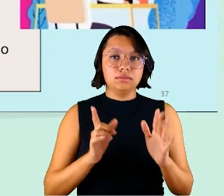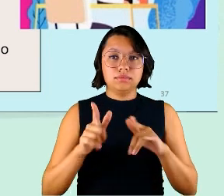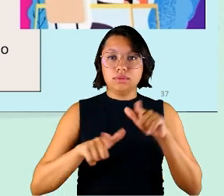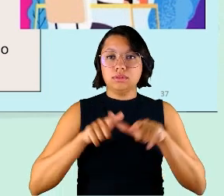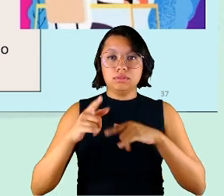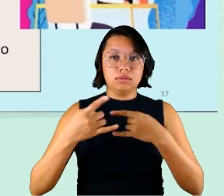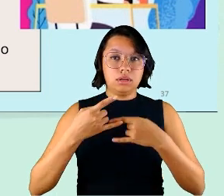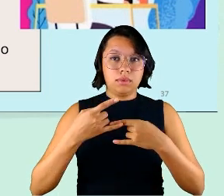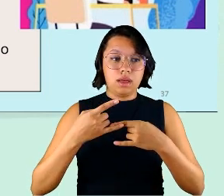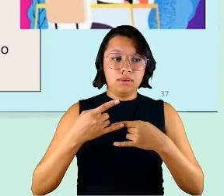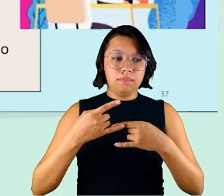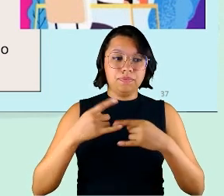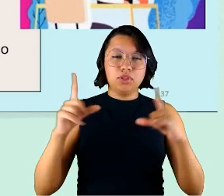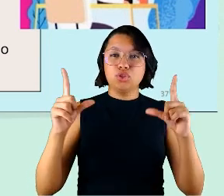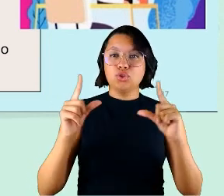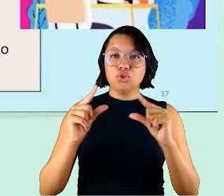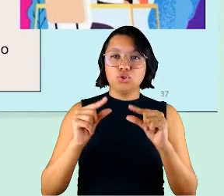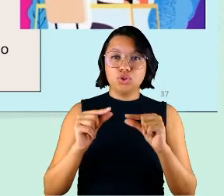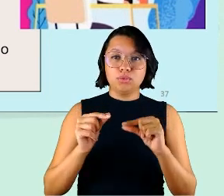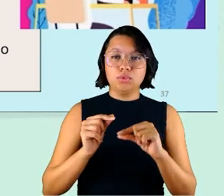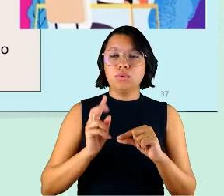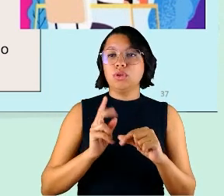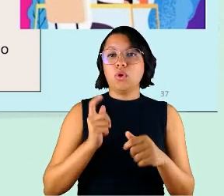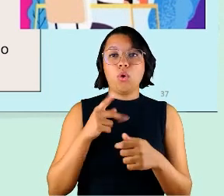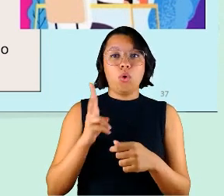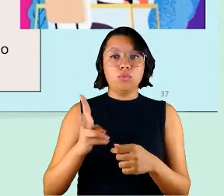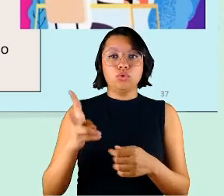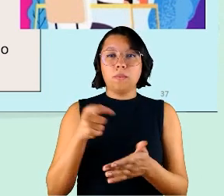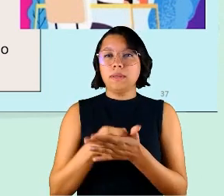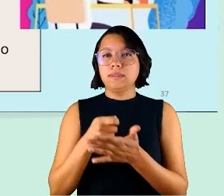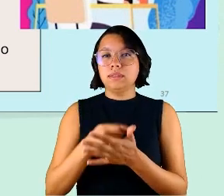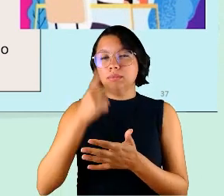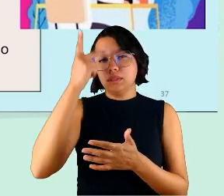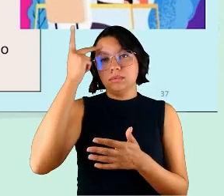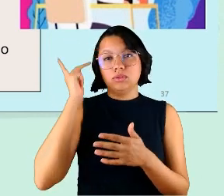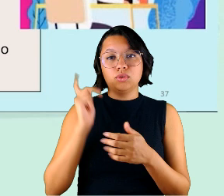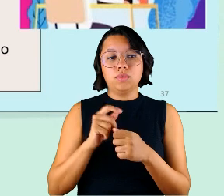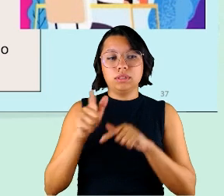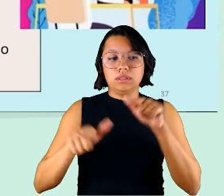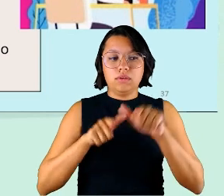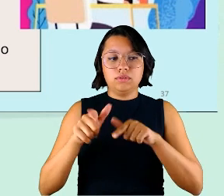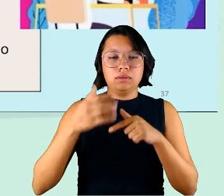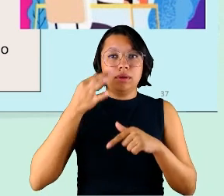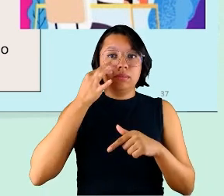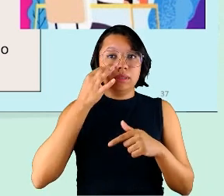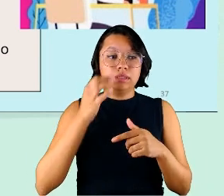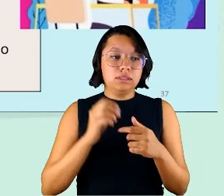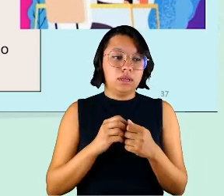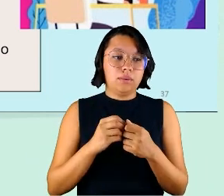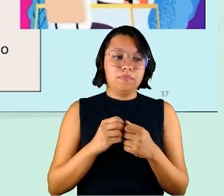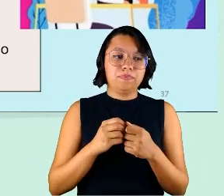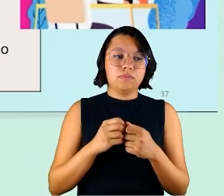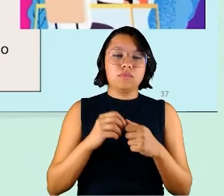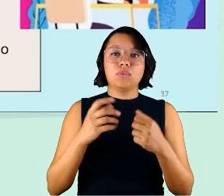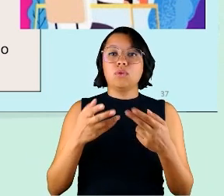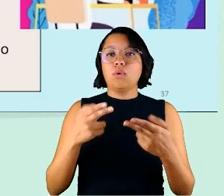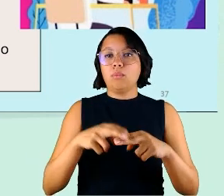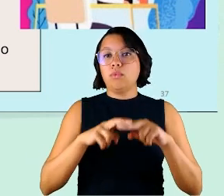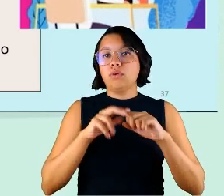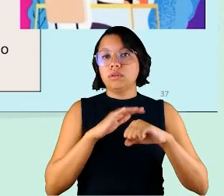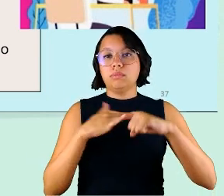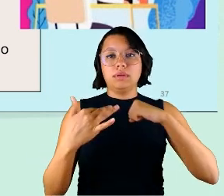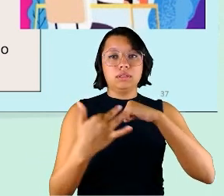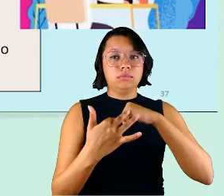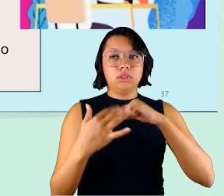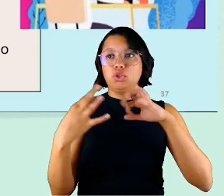diminuir manter a exigência mais baixa para aqueles que estavam em trabalho presencial com a pandemia já